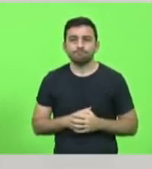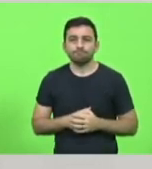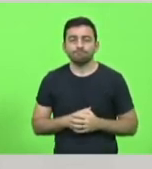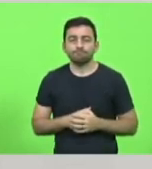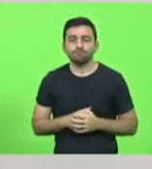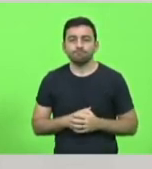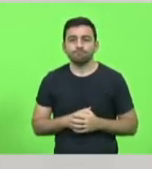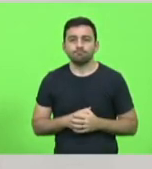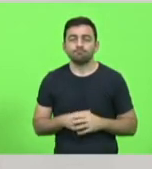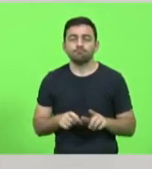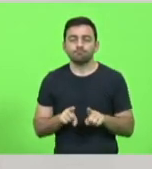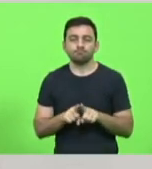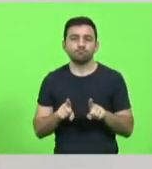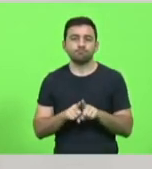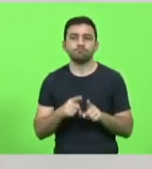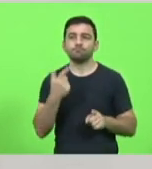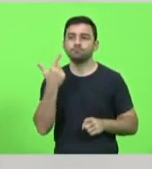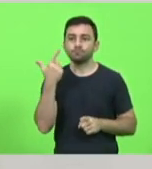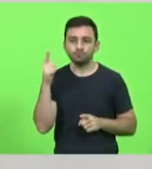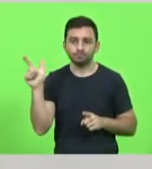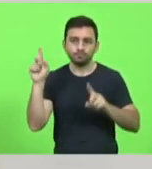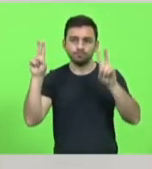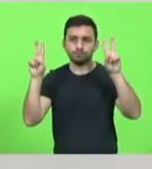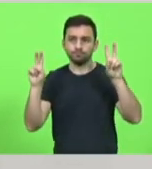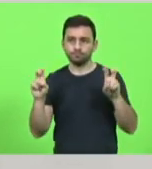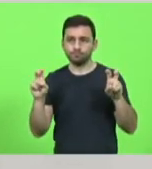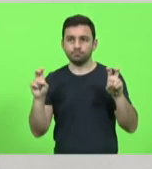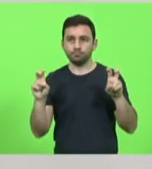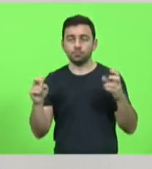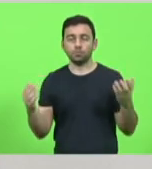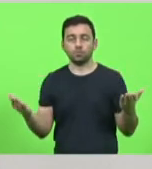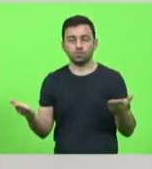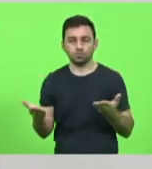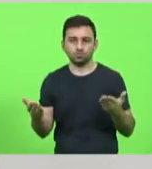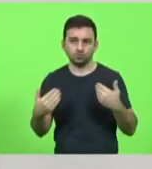Mas um outro assunto, presidente, que me traz a este tribuna no dia de hoje